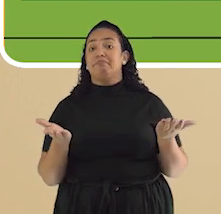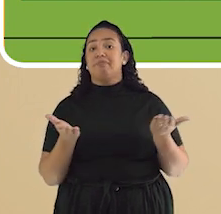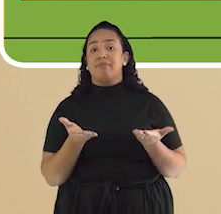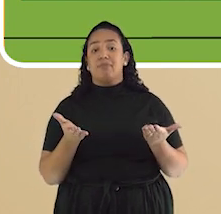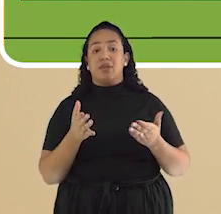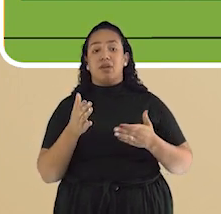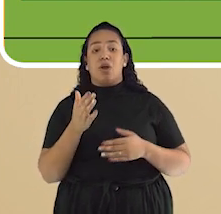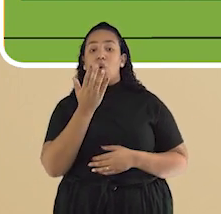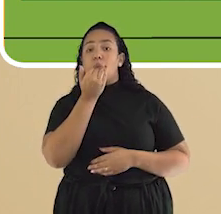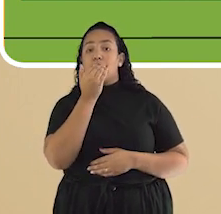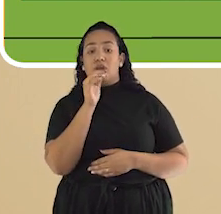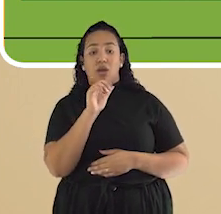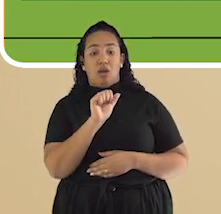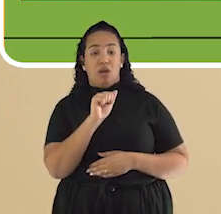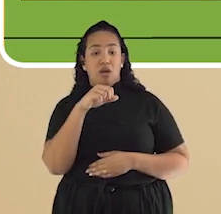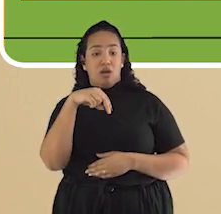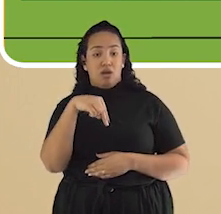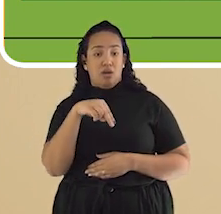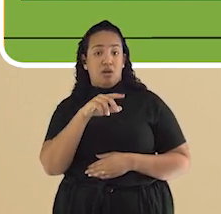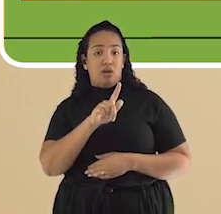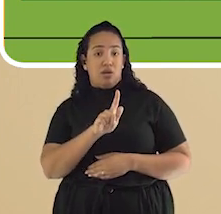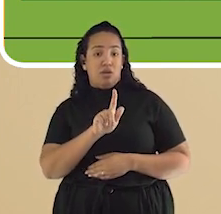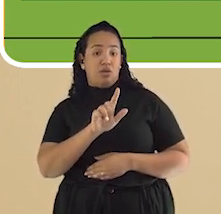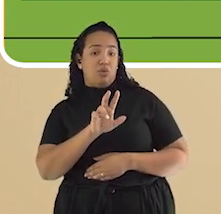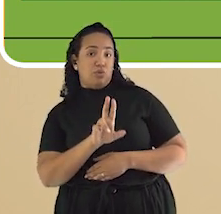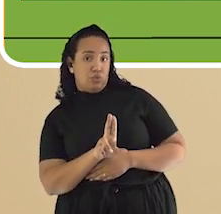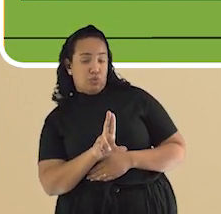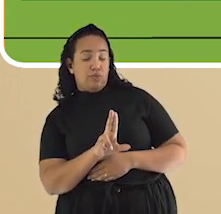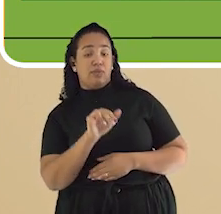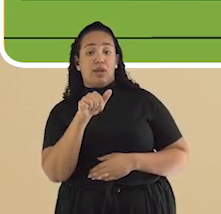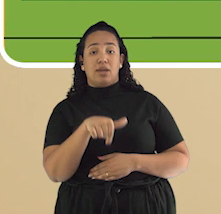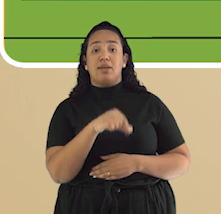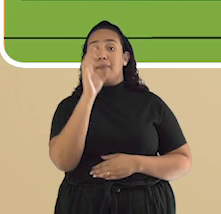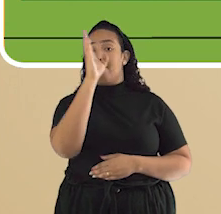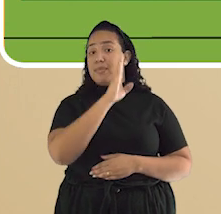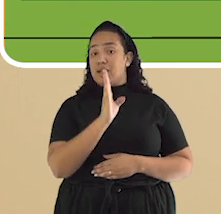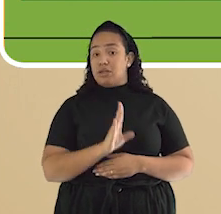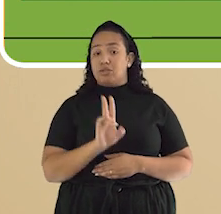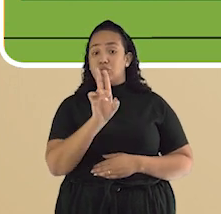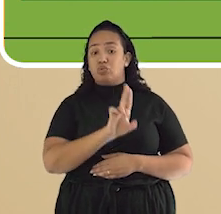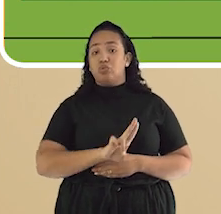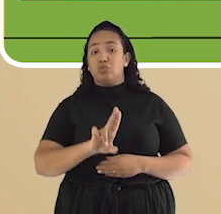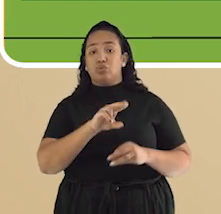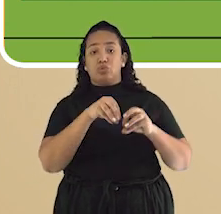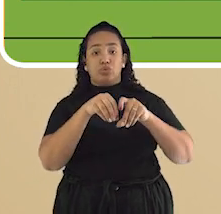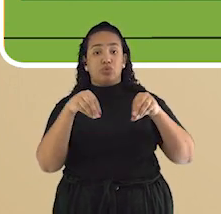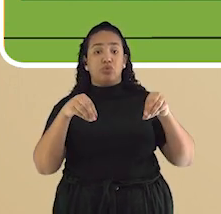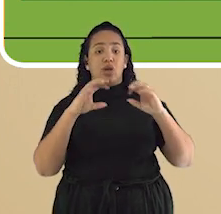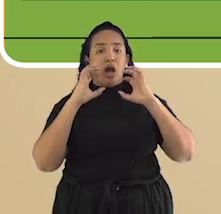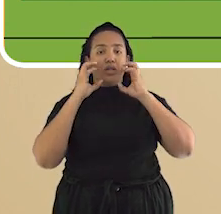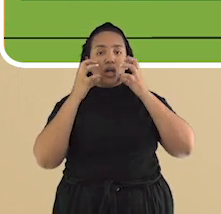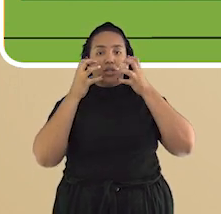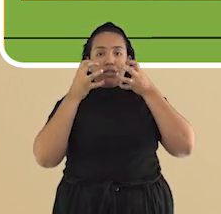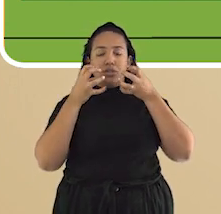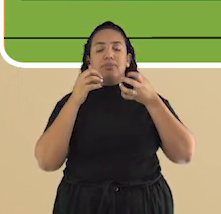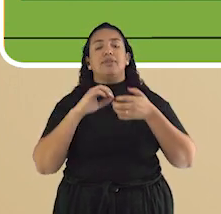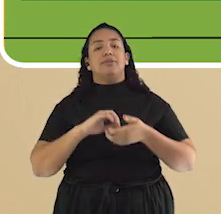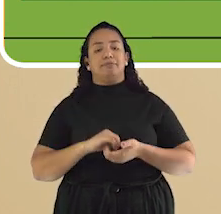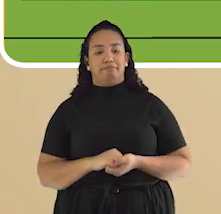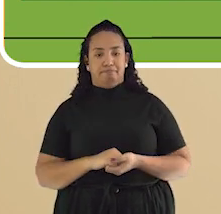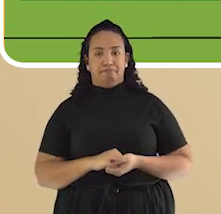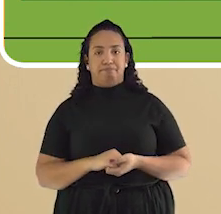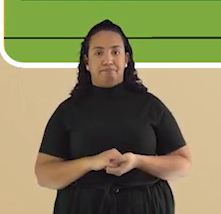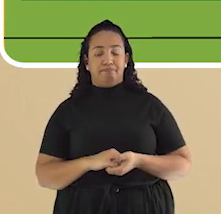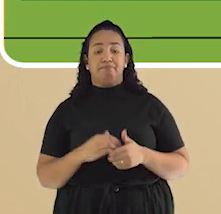ingrediente principal o inhame, mas no Brasil ele foi substituído pela farinha de milho, que é fervida com água. Aqui ele